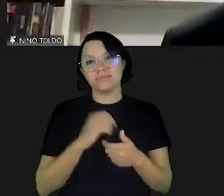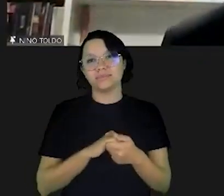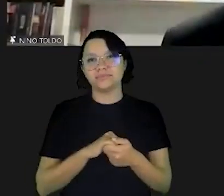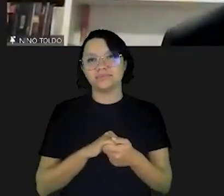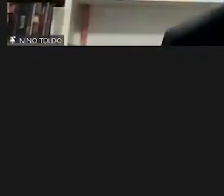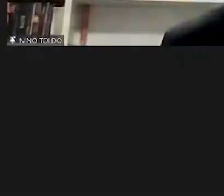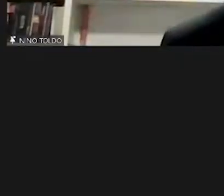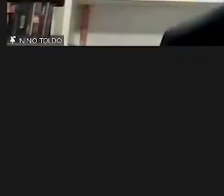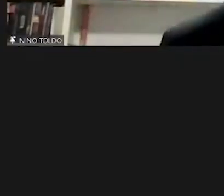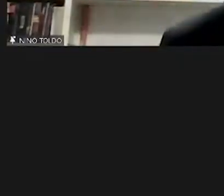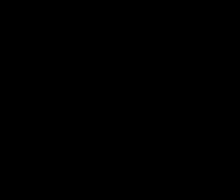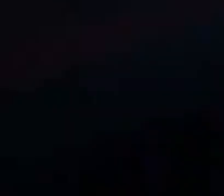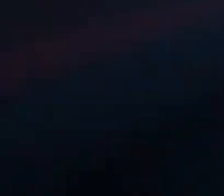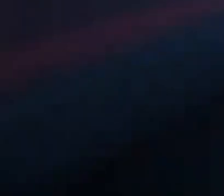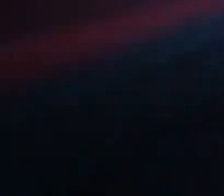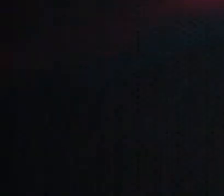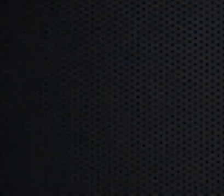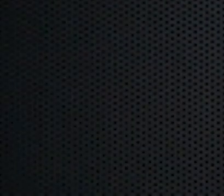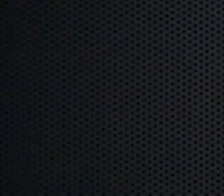a próxima tchau tchau